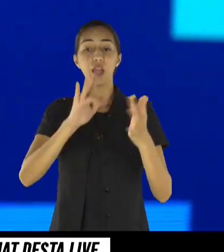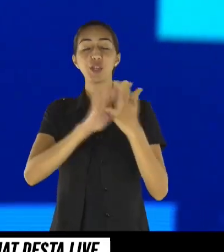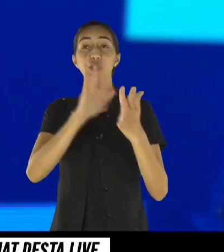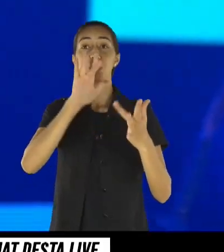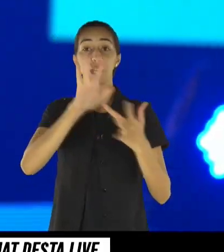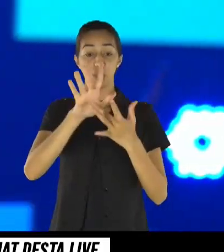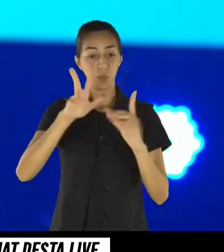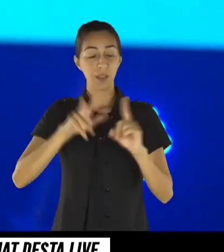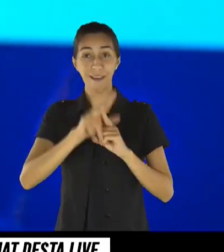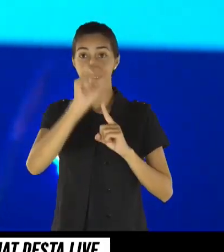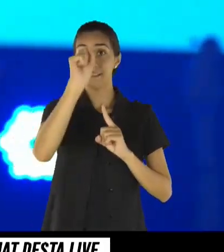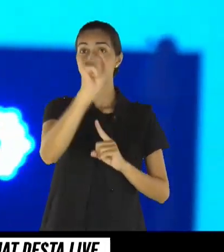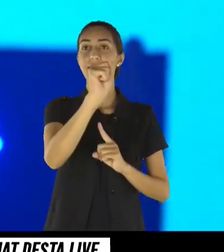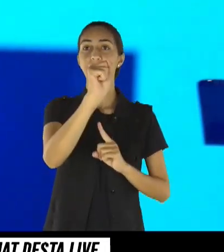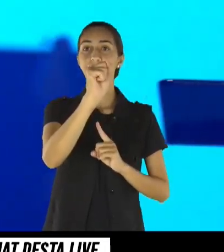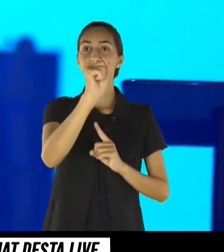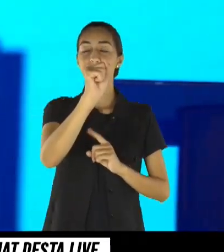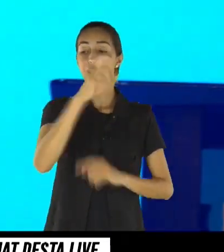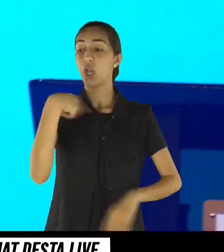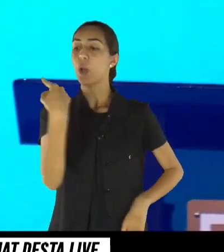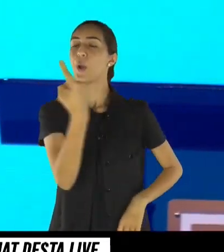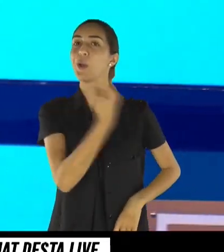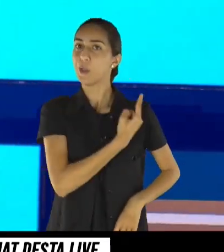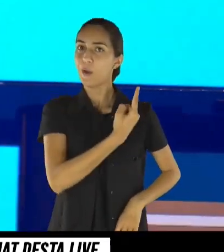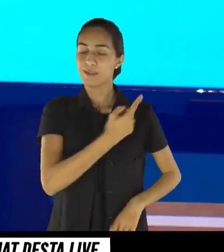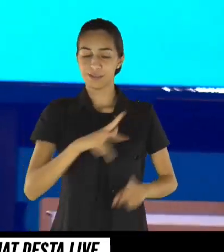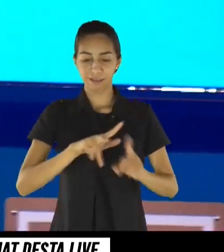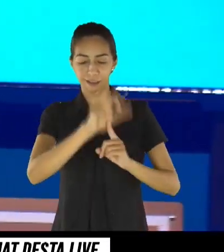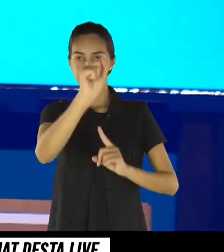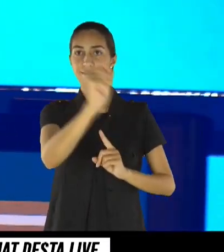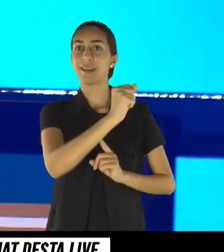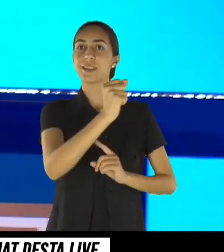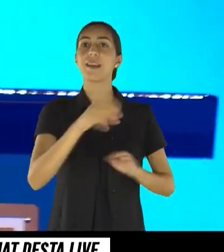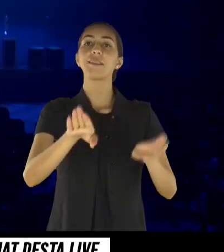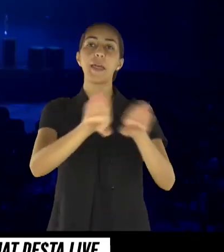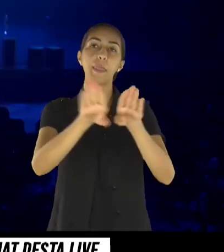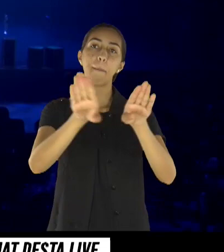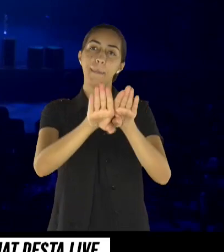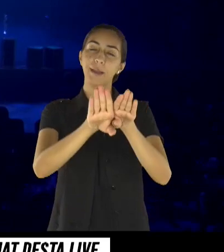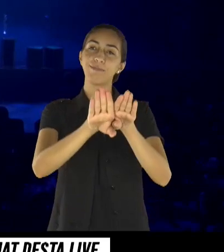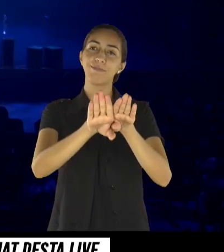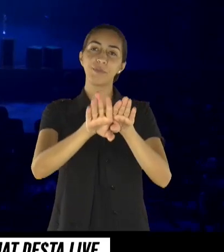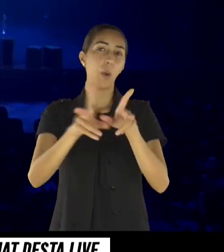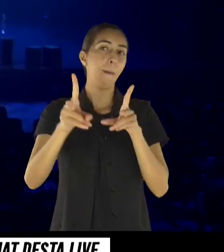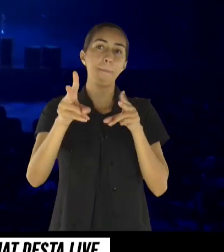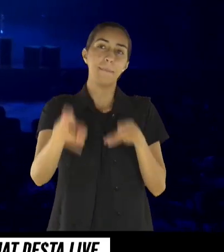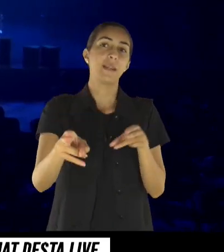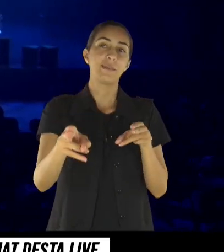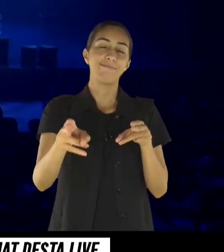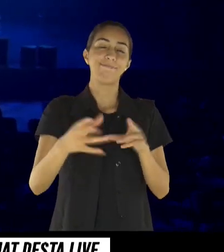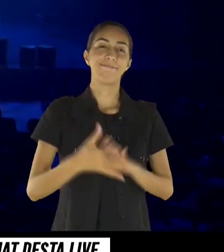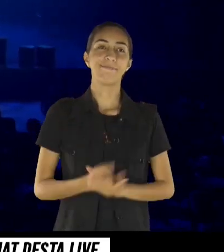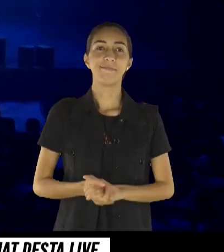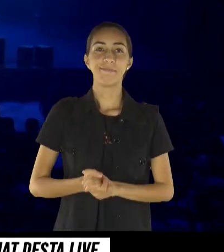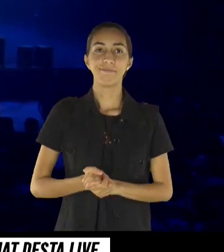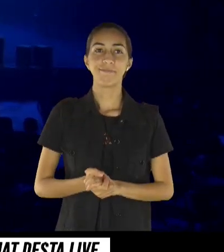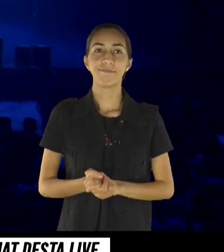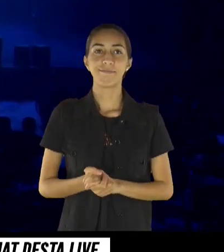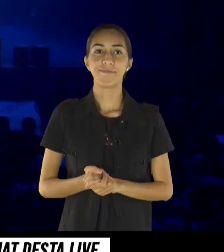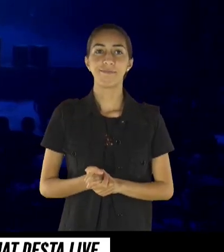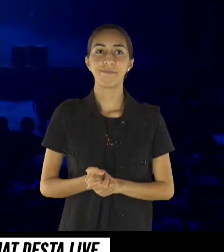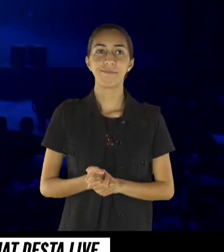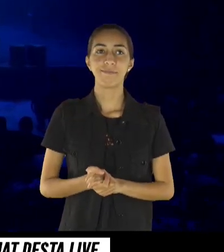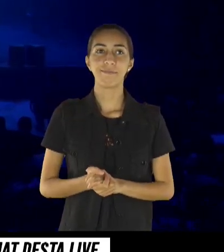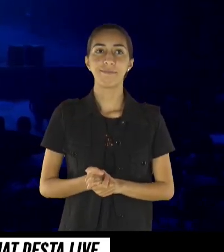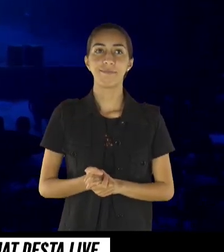vencer o mundo? Você vai viver? Vai vencer essas adversidades, esses momentos tão difíceis que nós estamos vivendo.